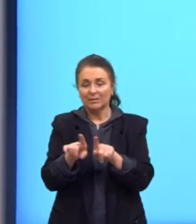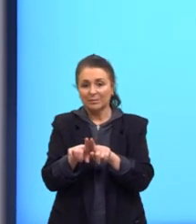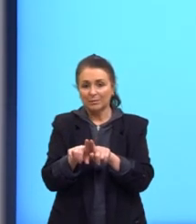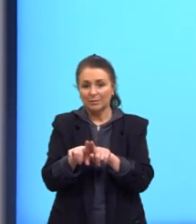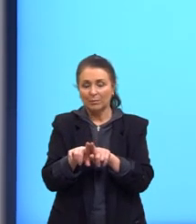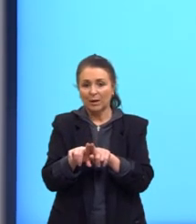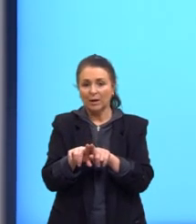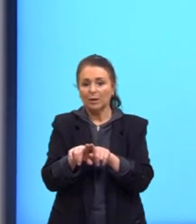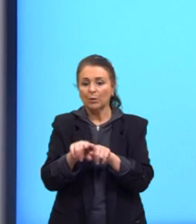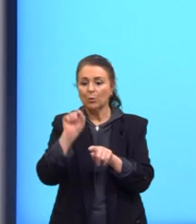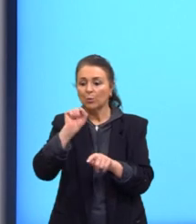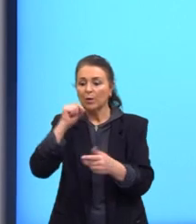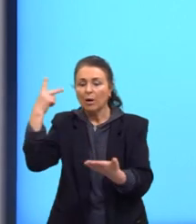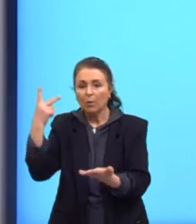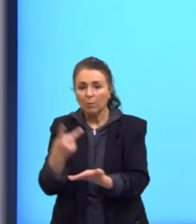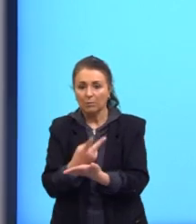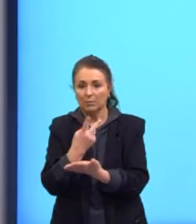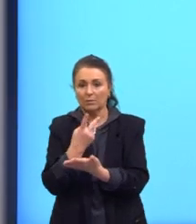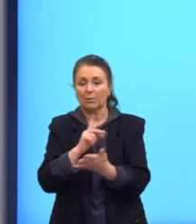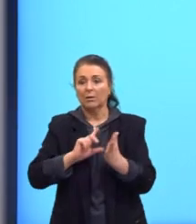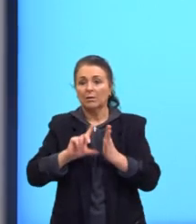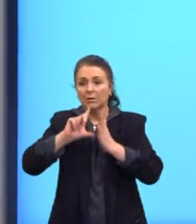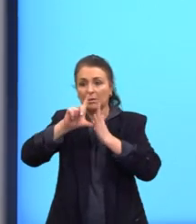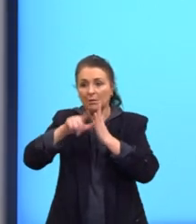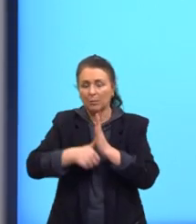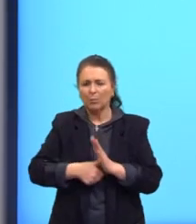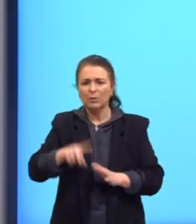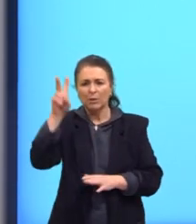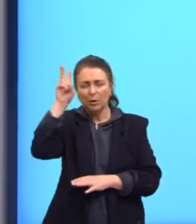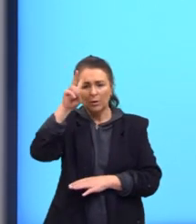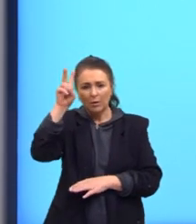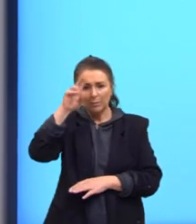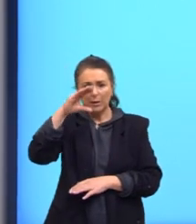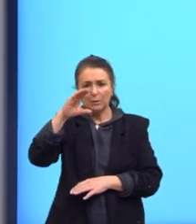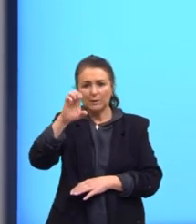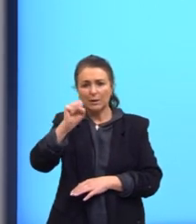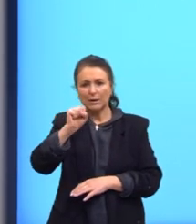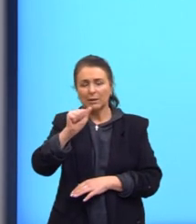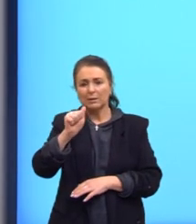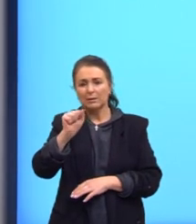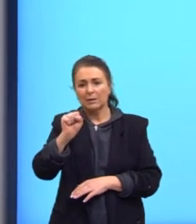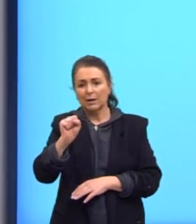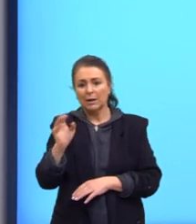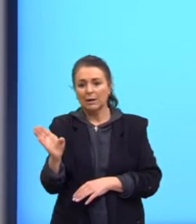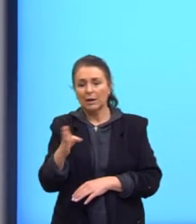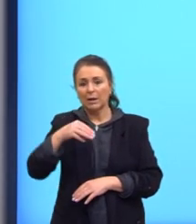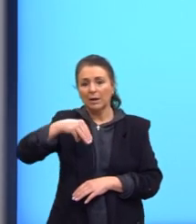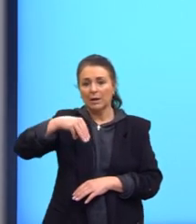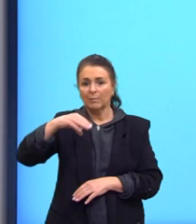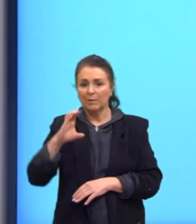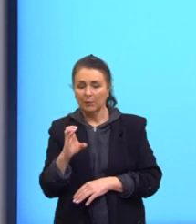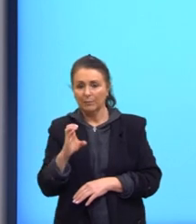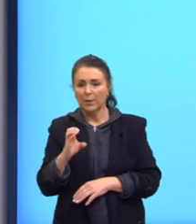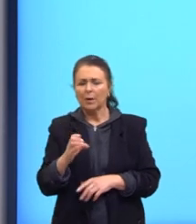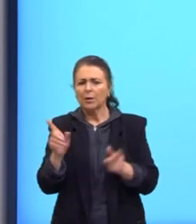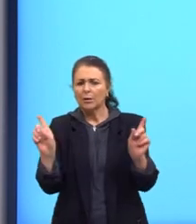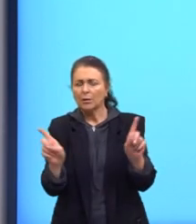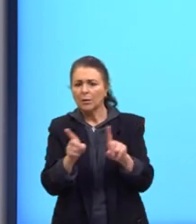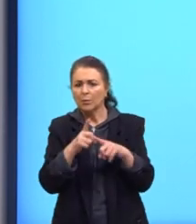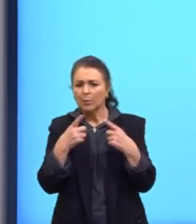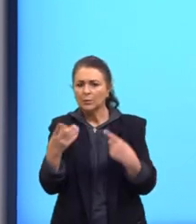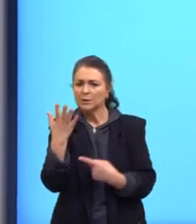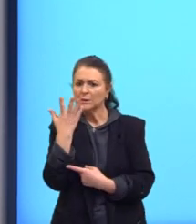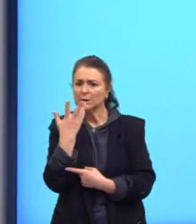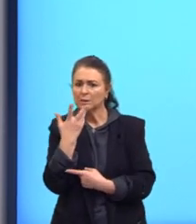fato, nos aconteceu. Depois, eu lembrei da música do César MC, Canção Infantil, que se